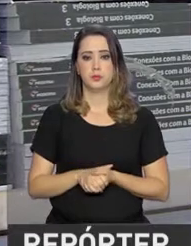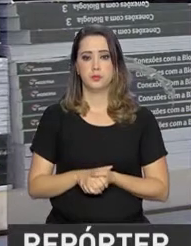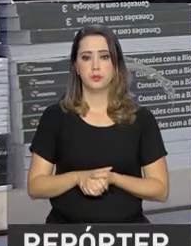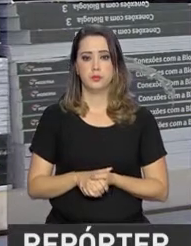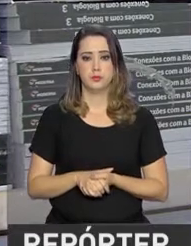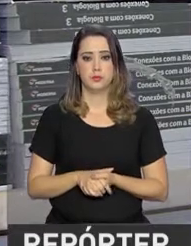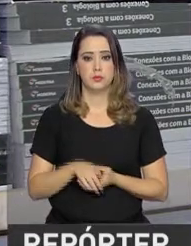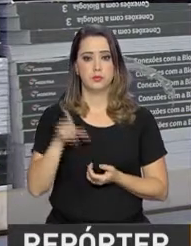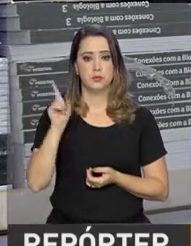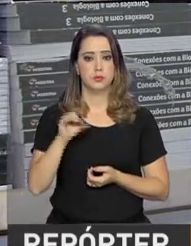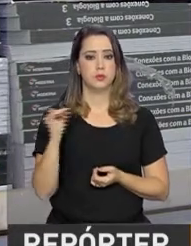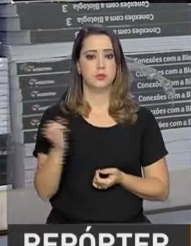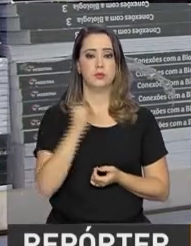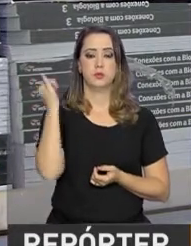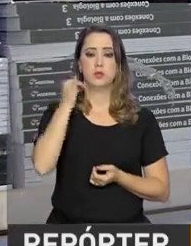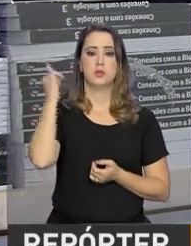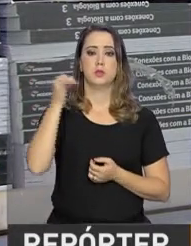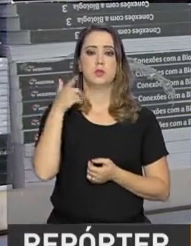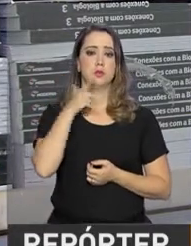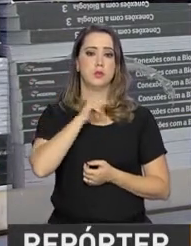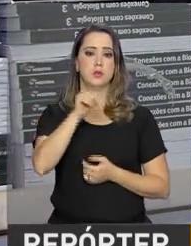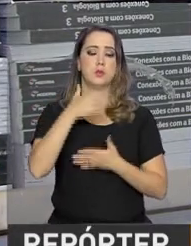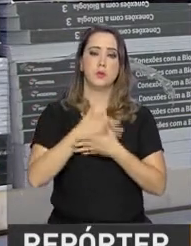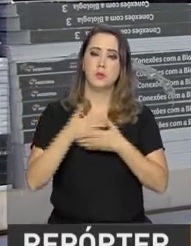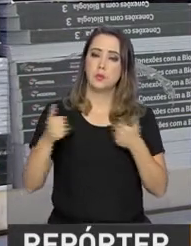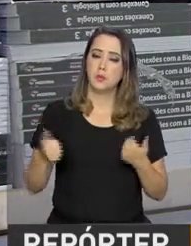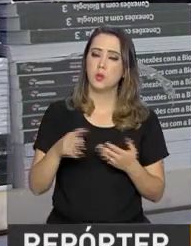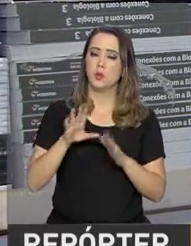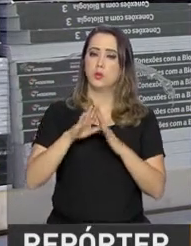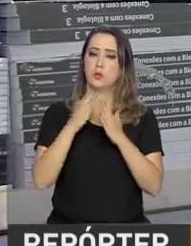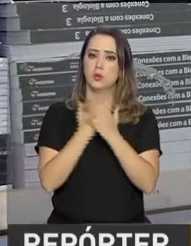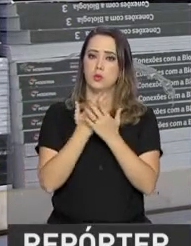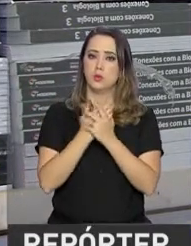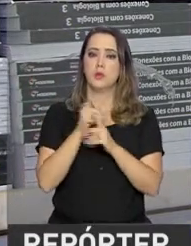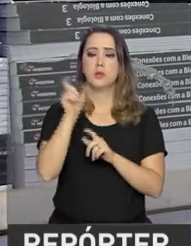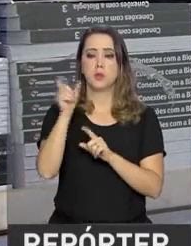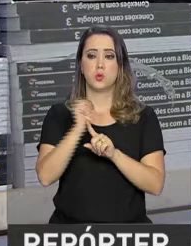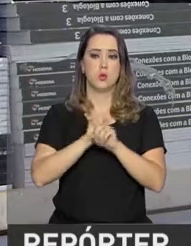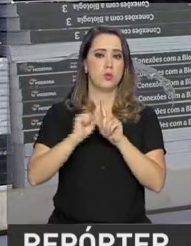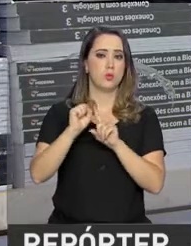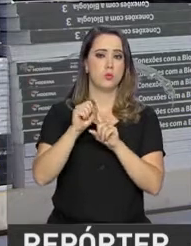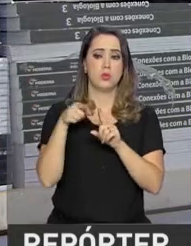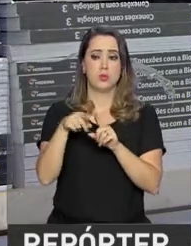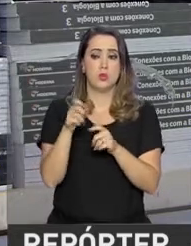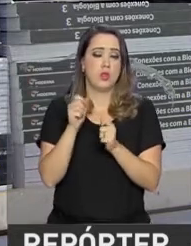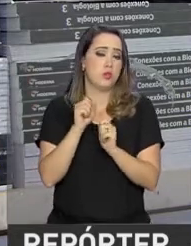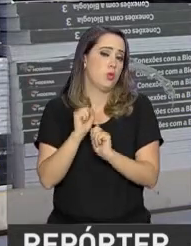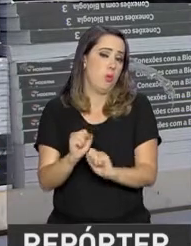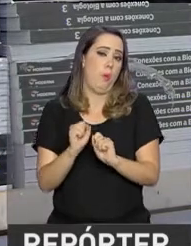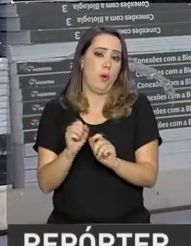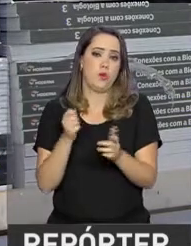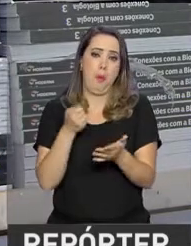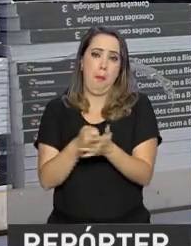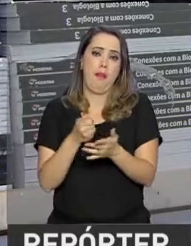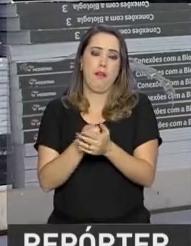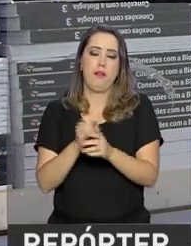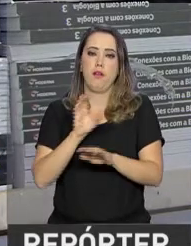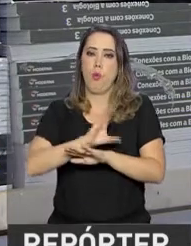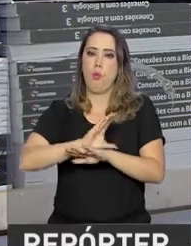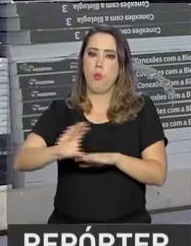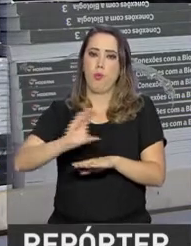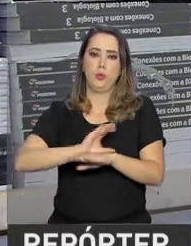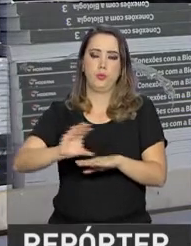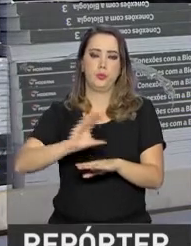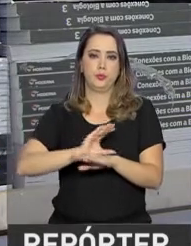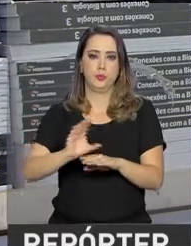tem um ganho estudantil, social enorme, já que as pessoas que não podem pagar um curso ou algo fora de preço da pré-vestibular